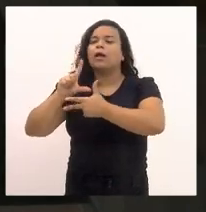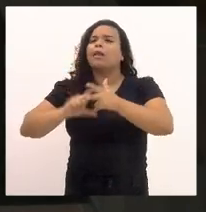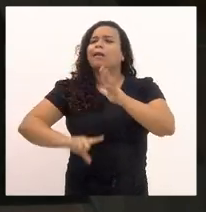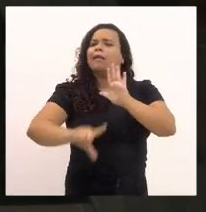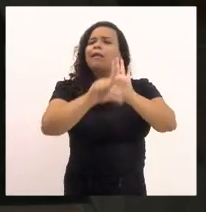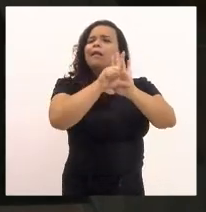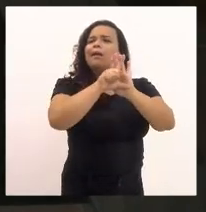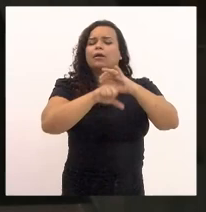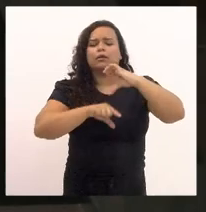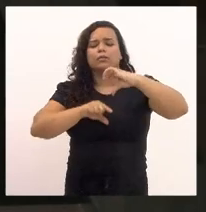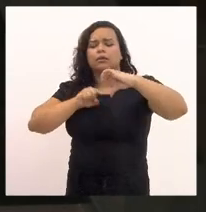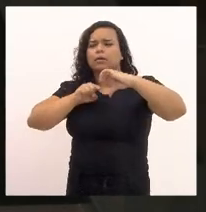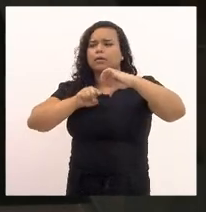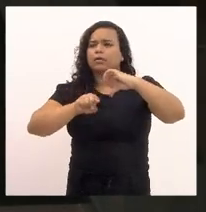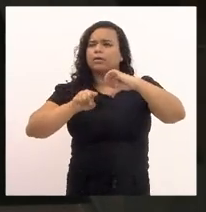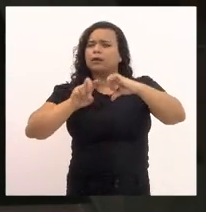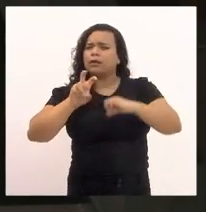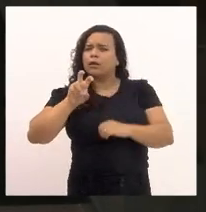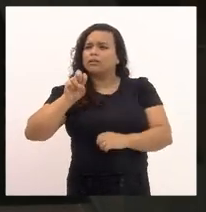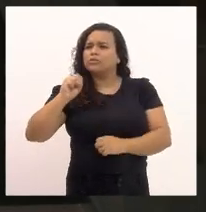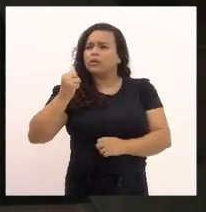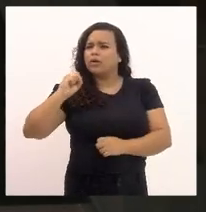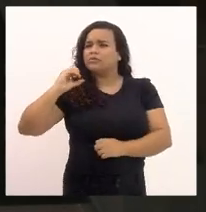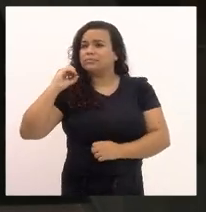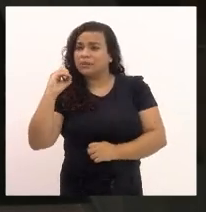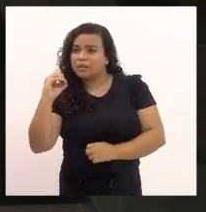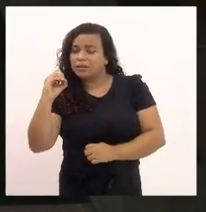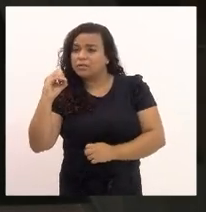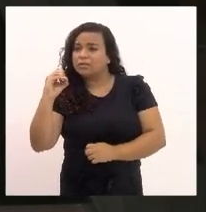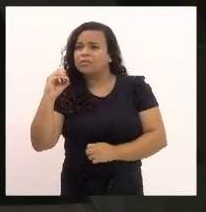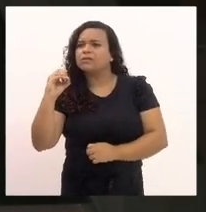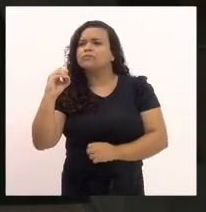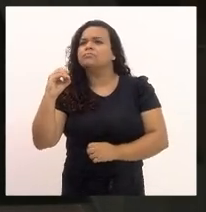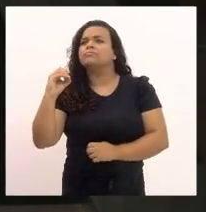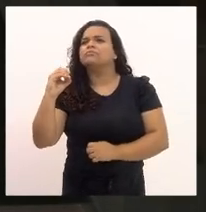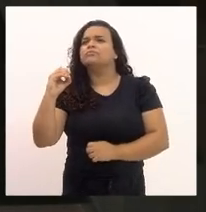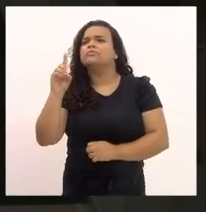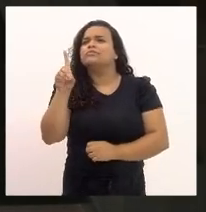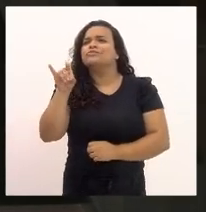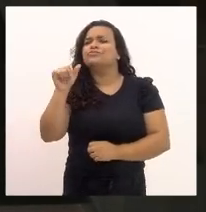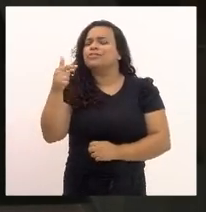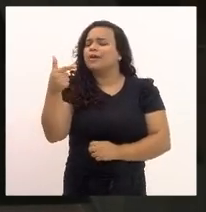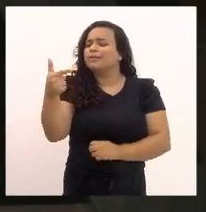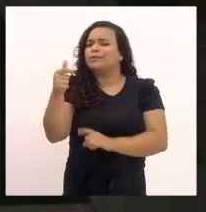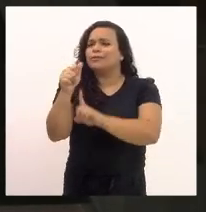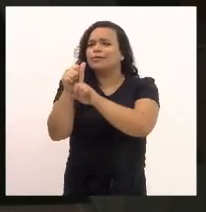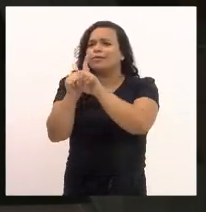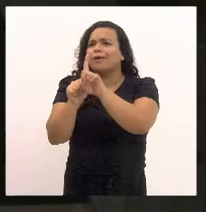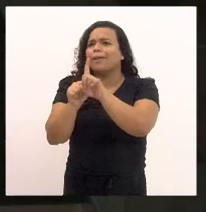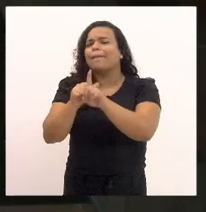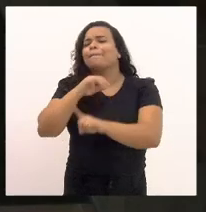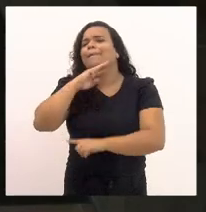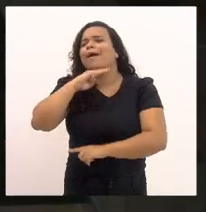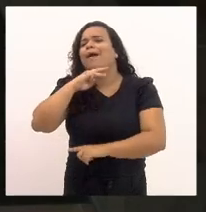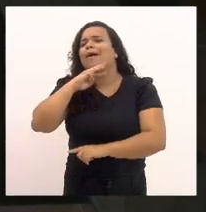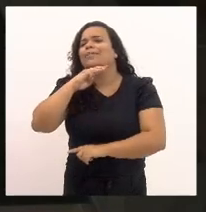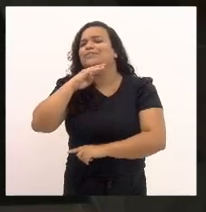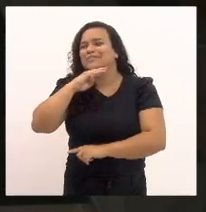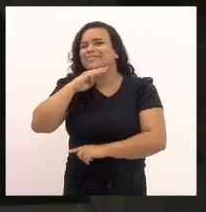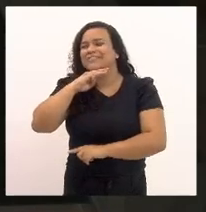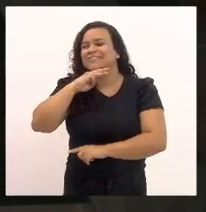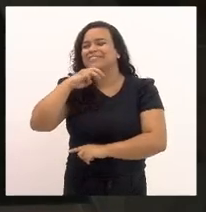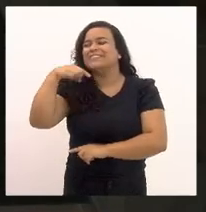.580, de 2 de março de 2022, que